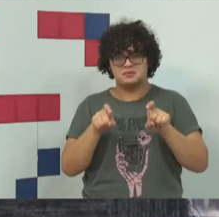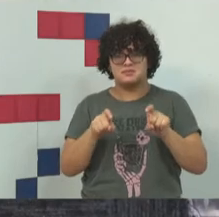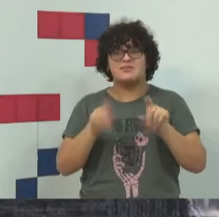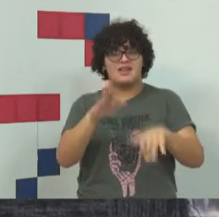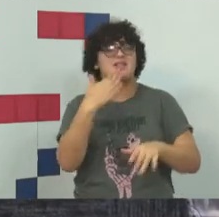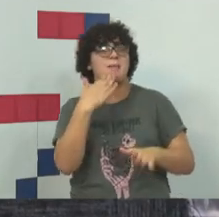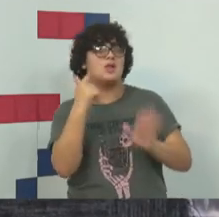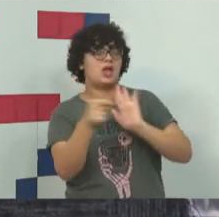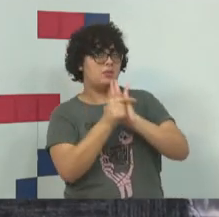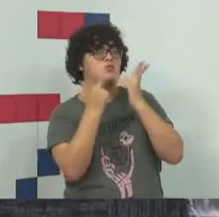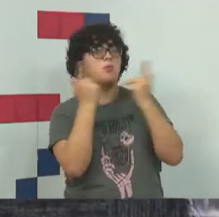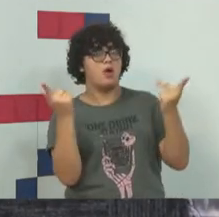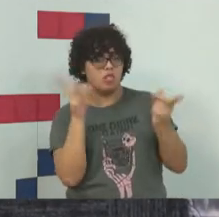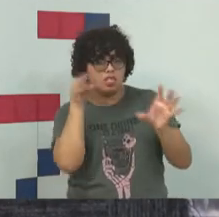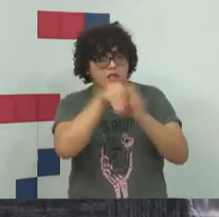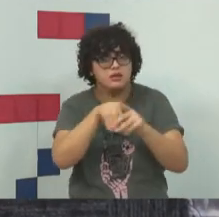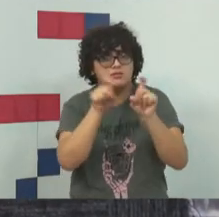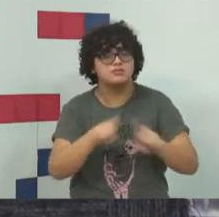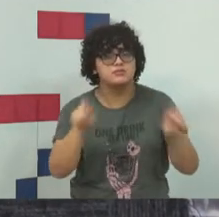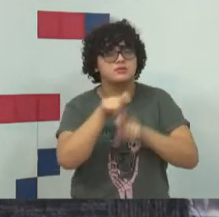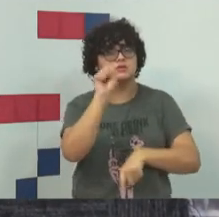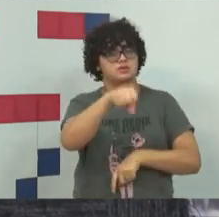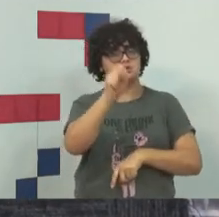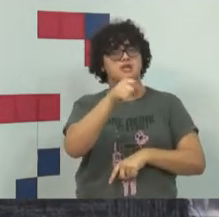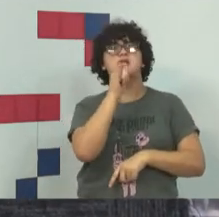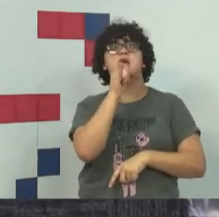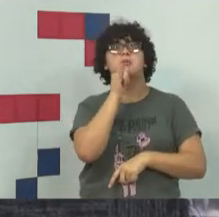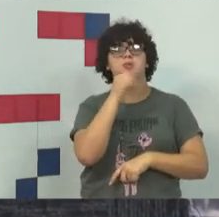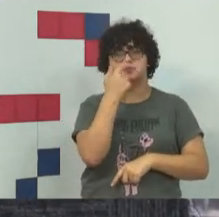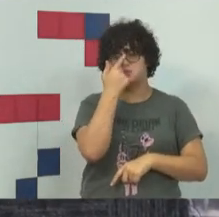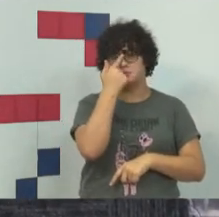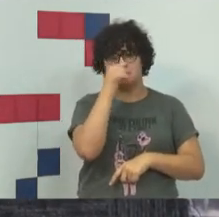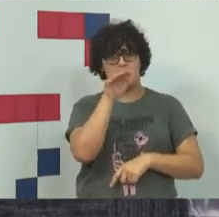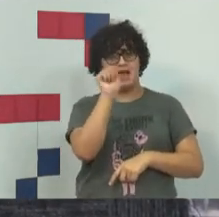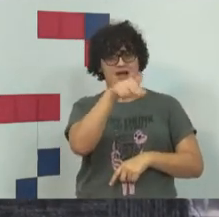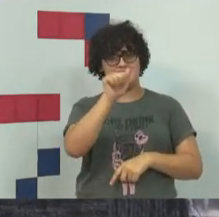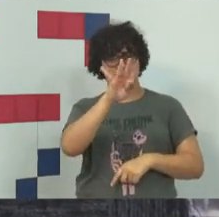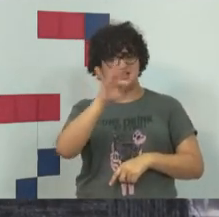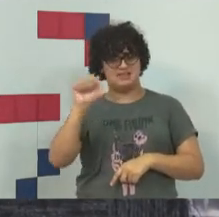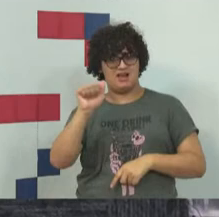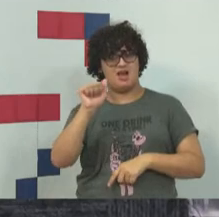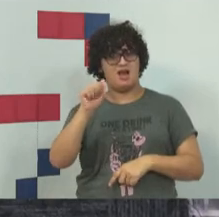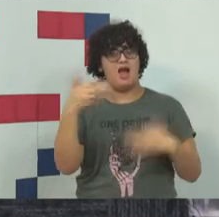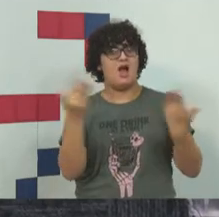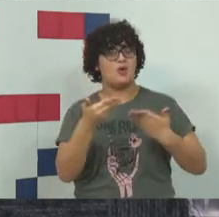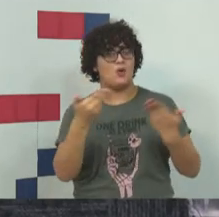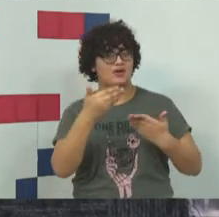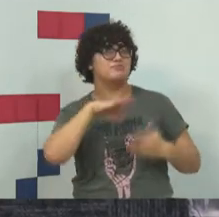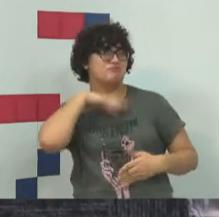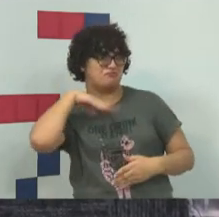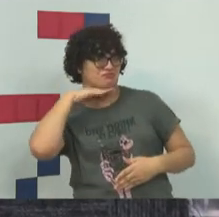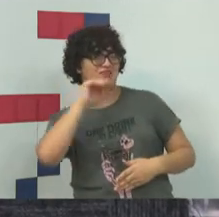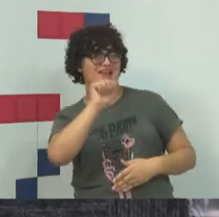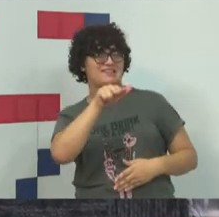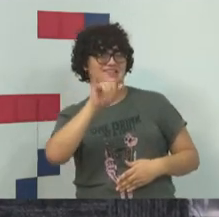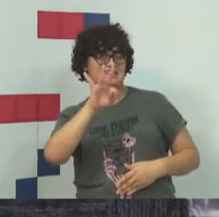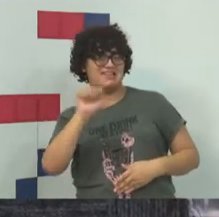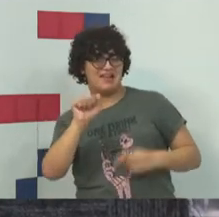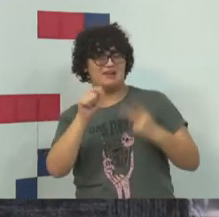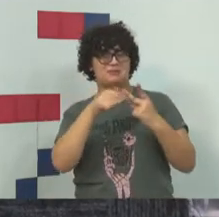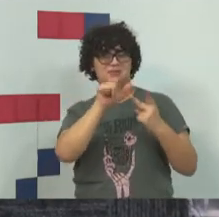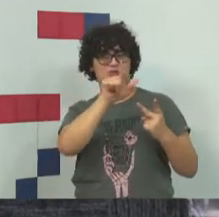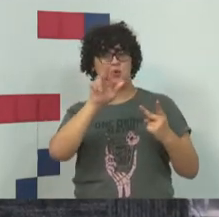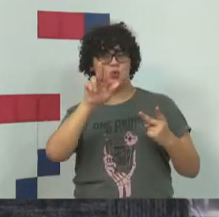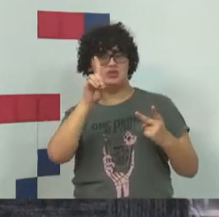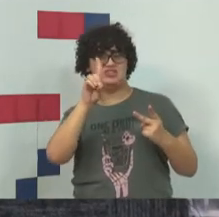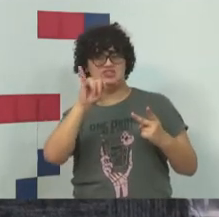é um crime comum praticado pelo meio informático. Então, por exemplo, quando a Anitta e a Ludmilla, como a gente falava agora há pouco, quando a Anitta e a Ludmilla começaram